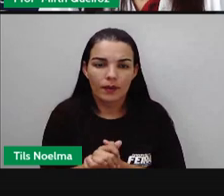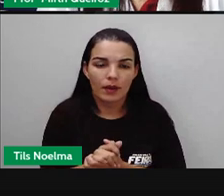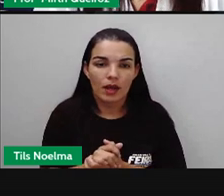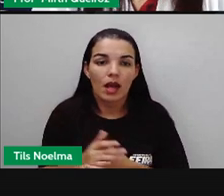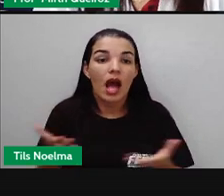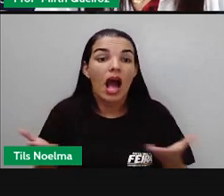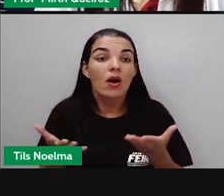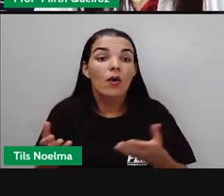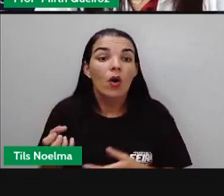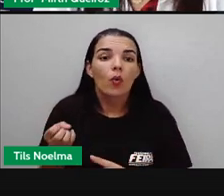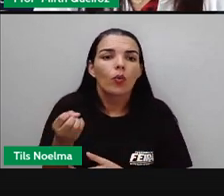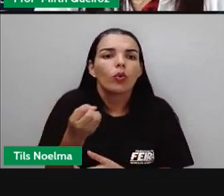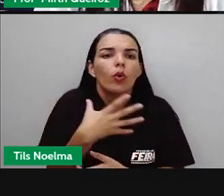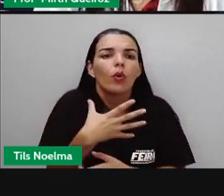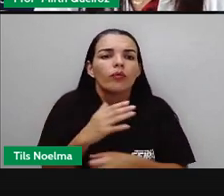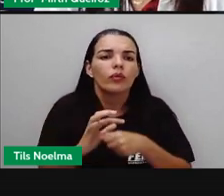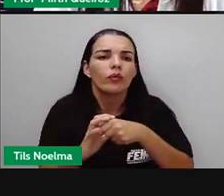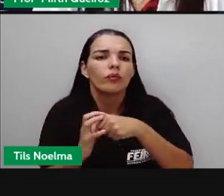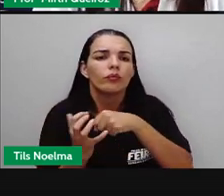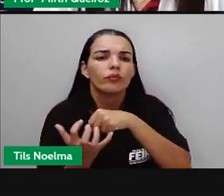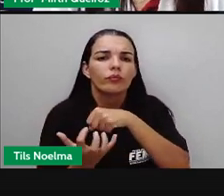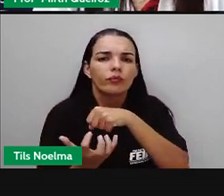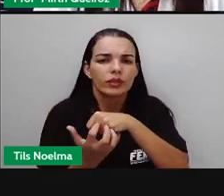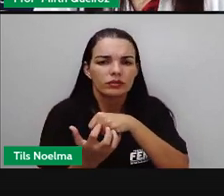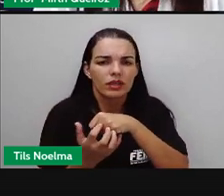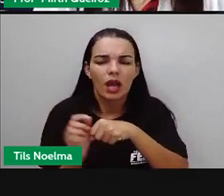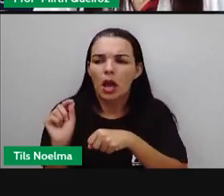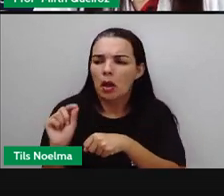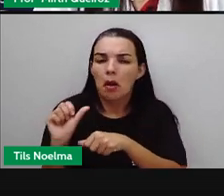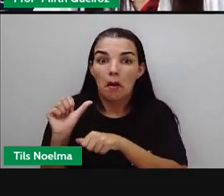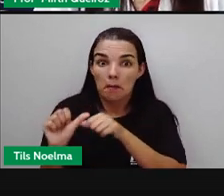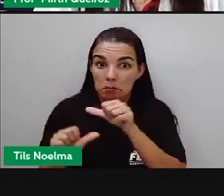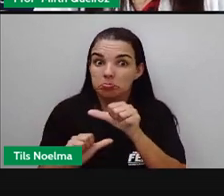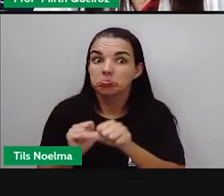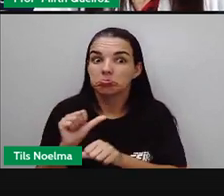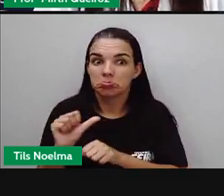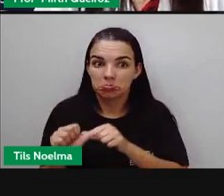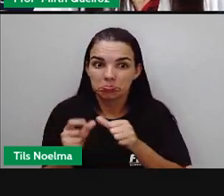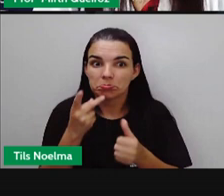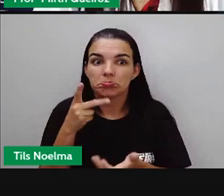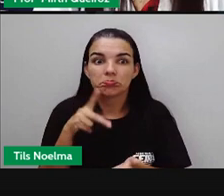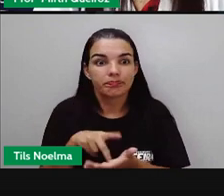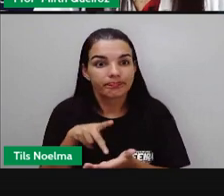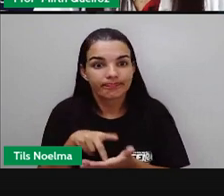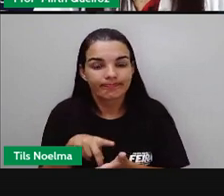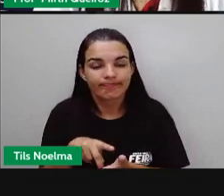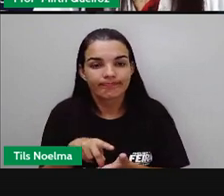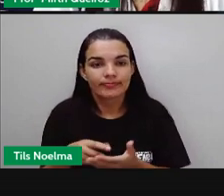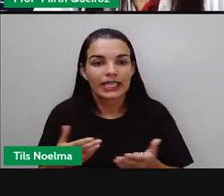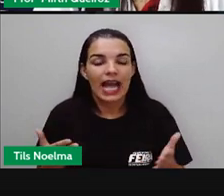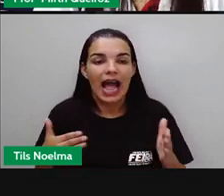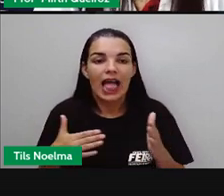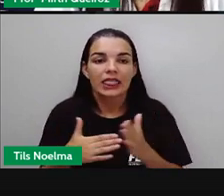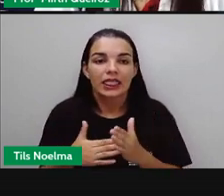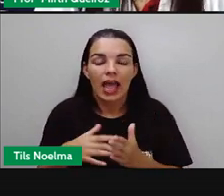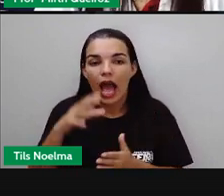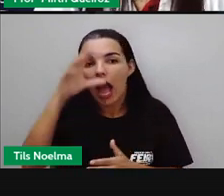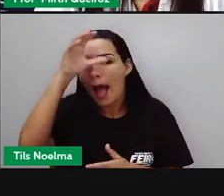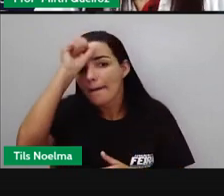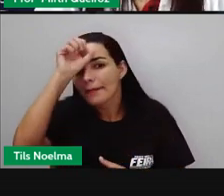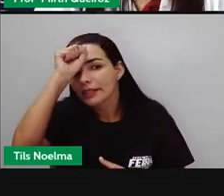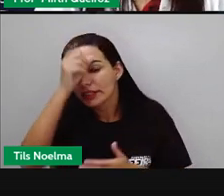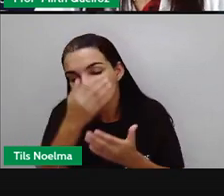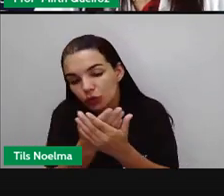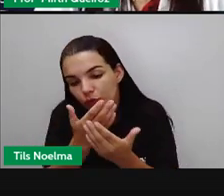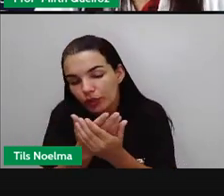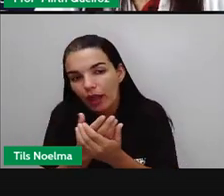E o novo coronavírus? Ele mudou tudo, não é mesmo? Até a forma de aprender a estudar